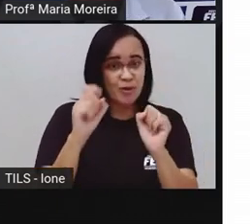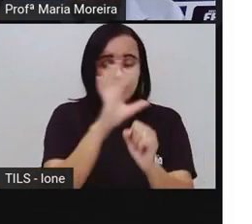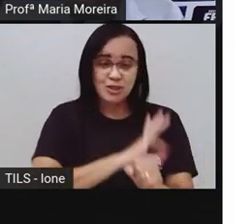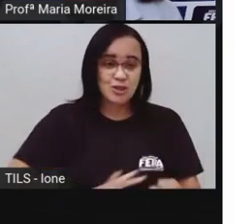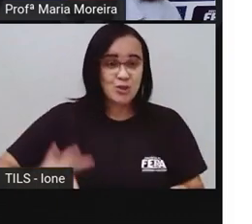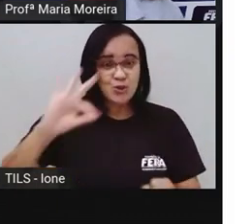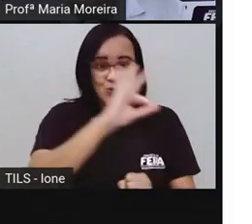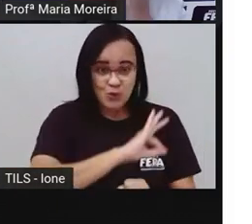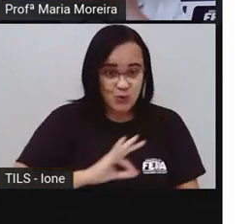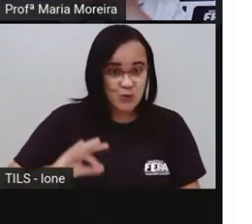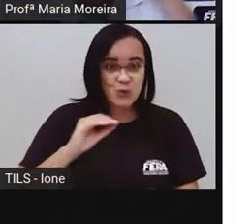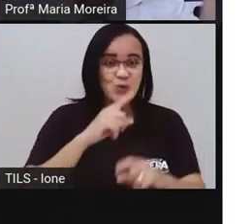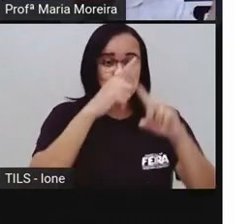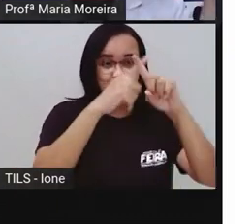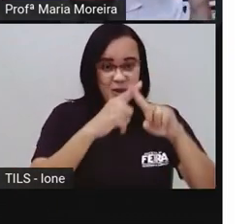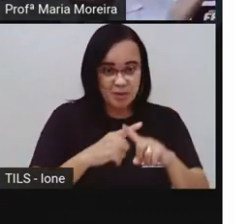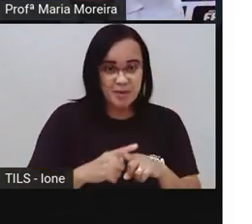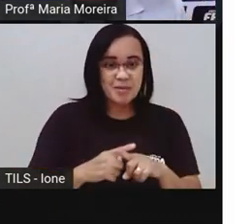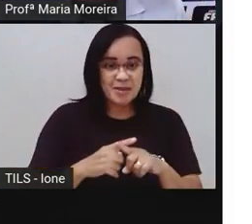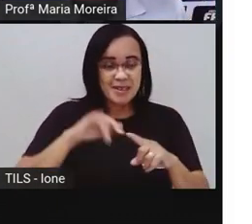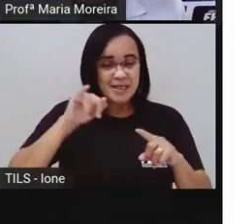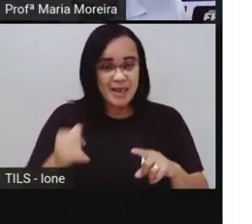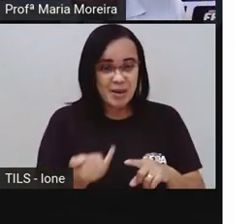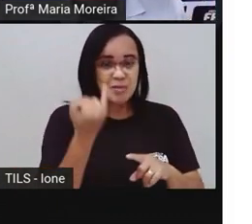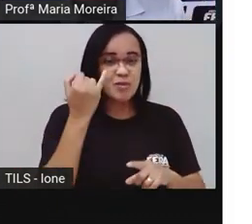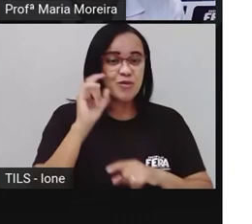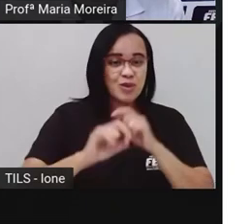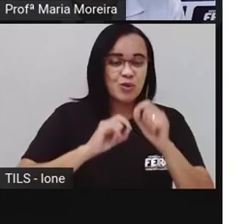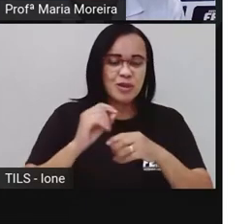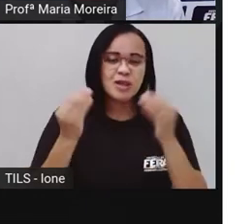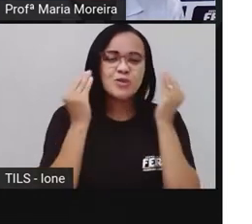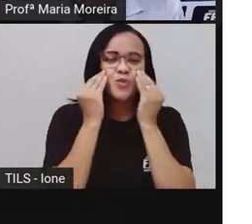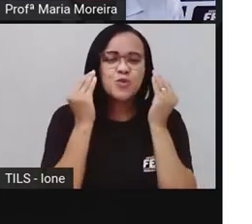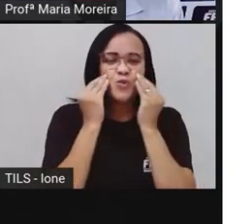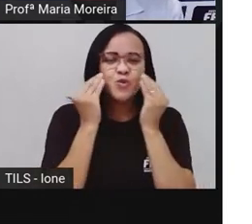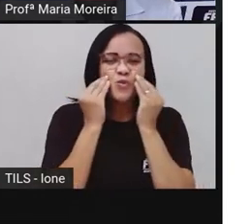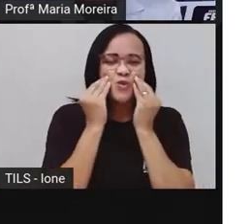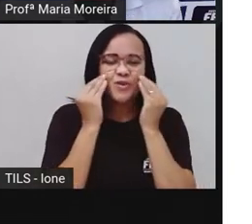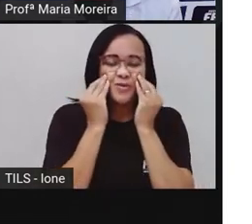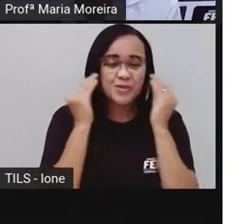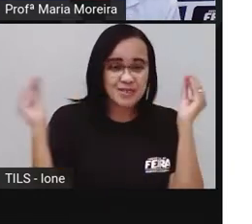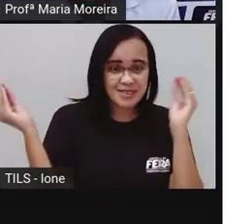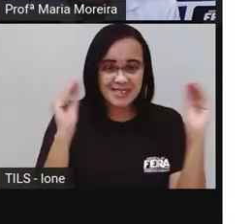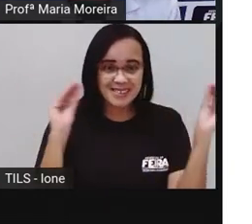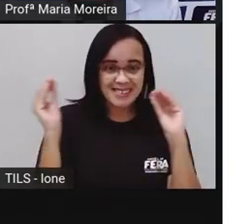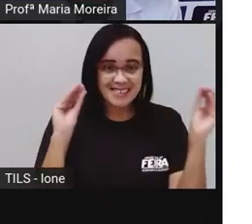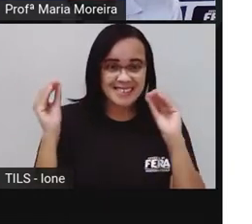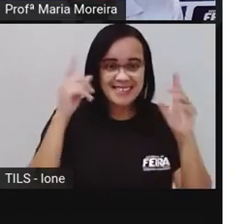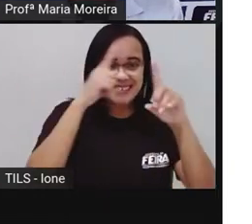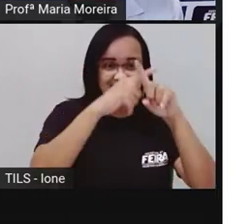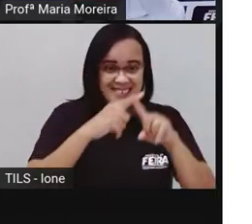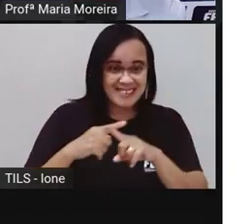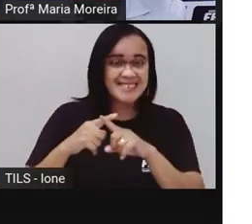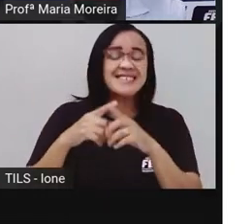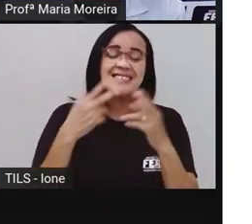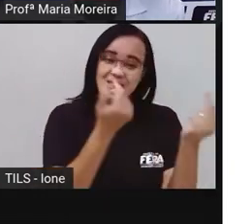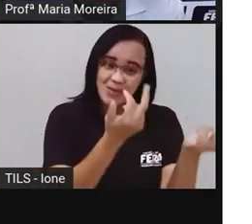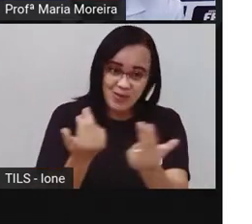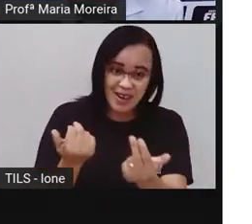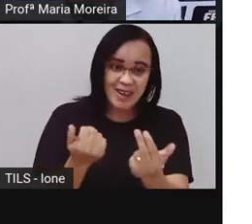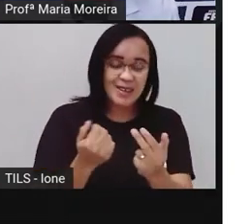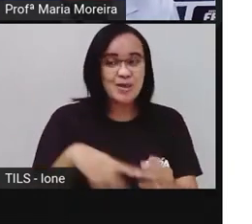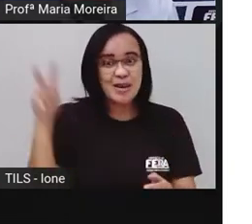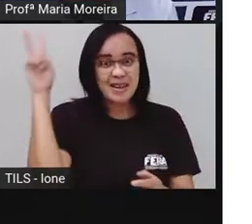multiplicando. E aproveita aí, multiplica o meu beijo em parcelas iguais, né? pra relembrar aí o recado de Provânia pra